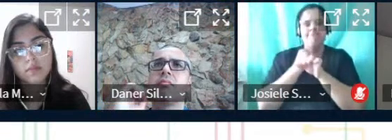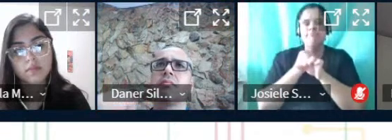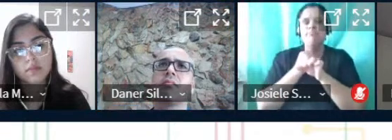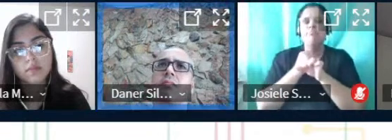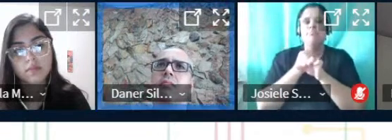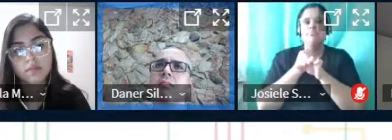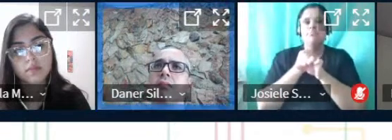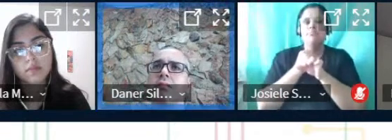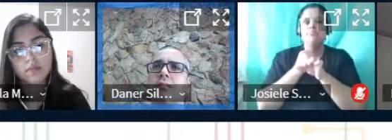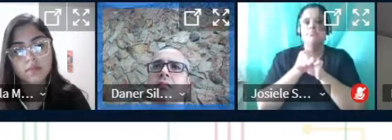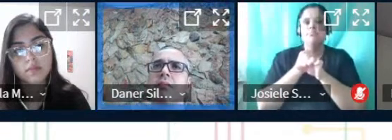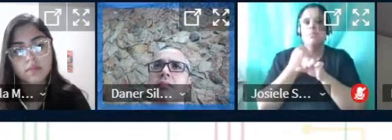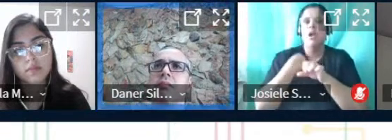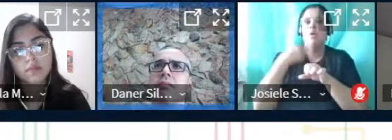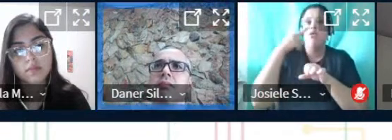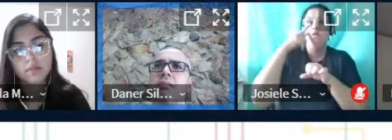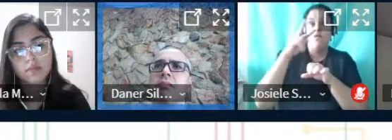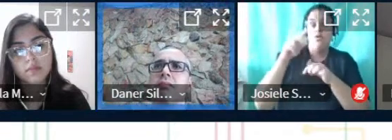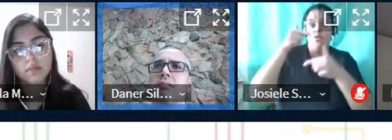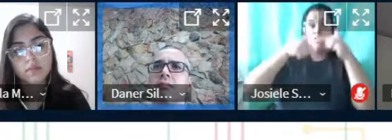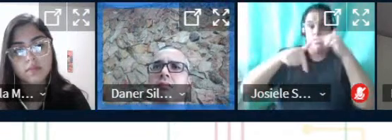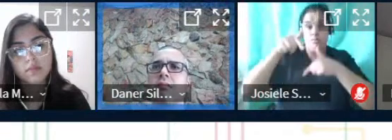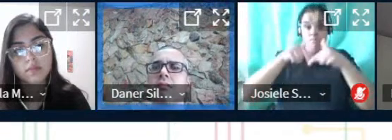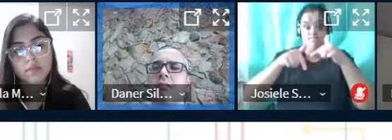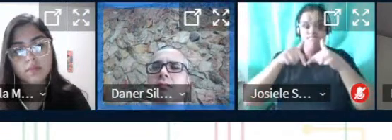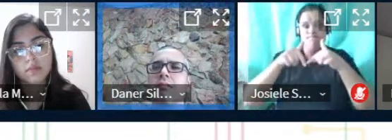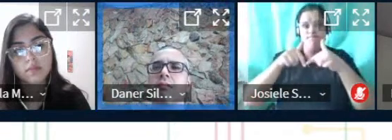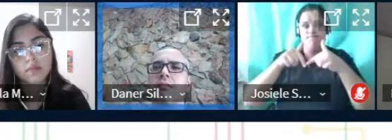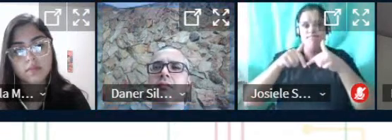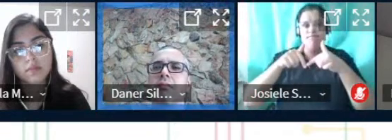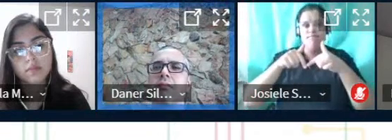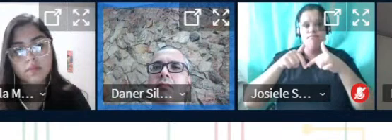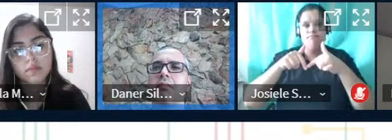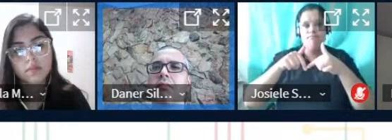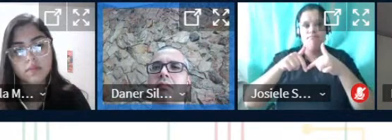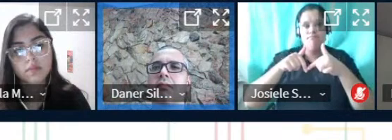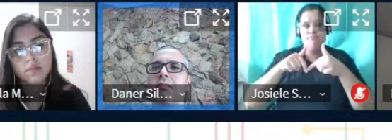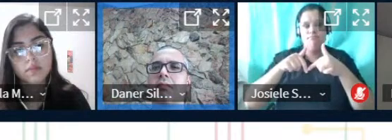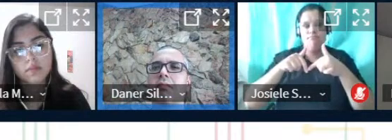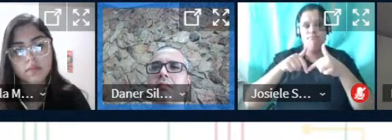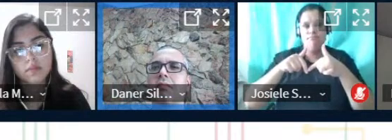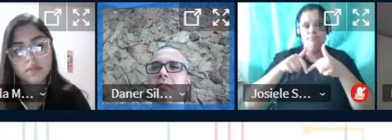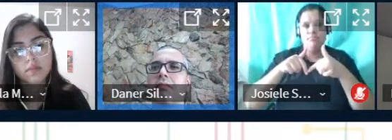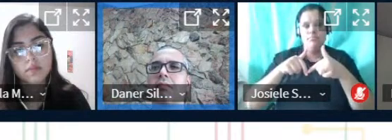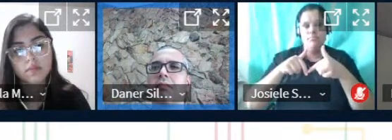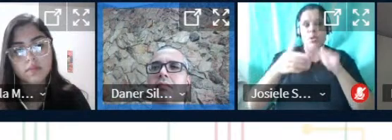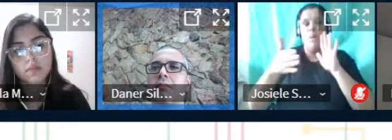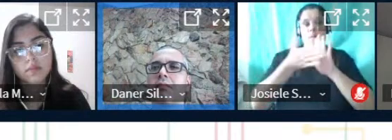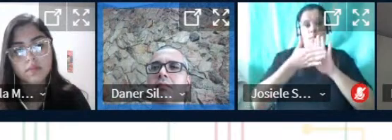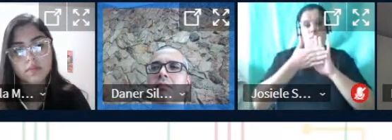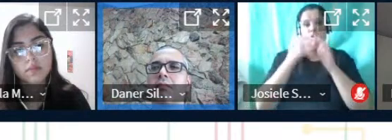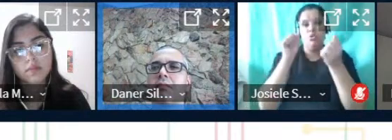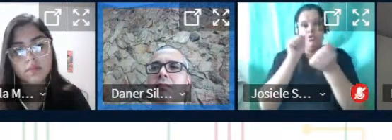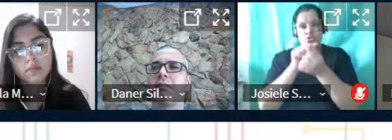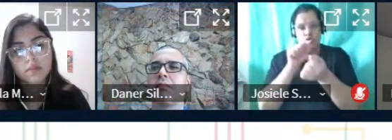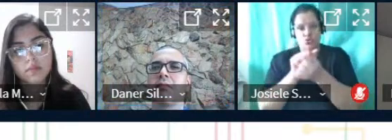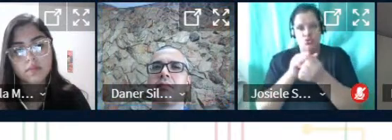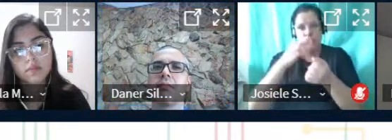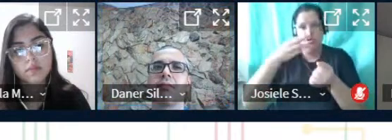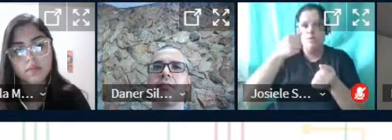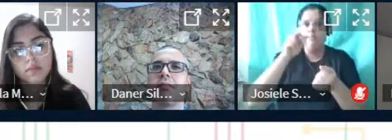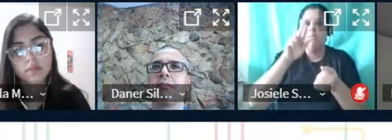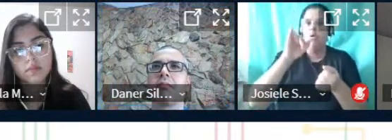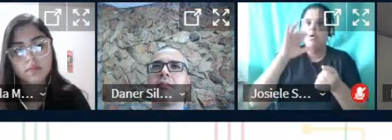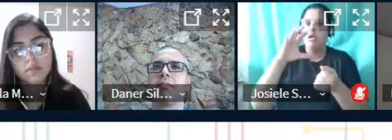e aí eu quando vejo esse trabalho eu fico aqui de quem está ali nessa proposta junto com Maurício o Sergei que estão